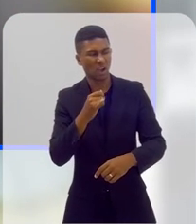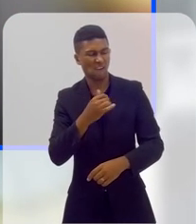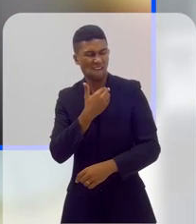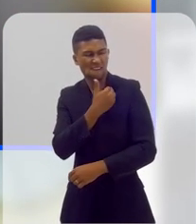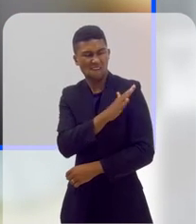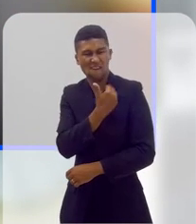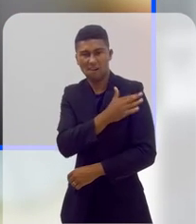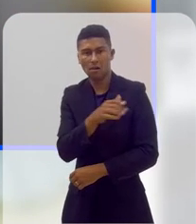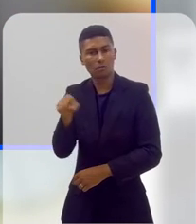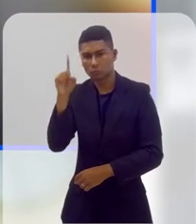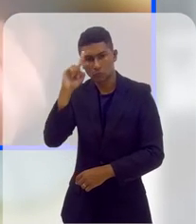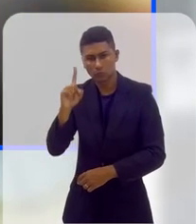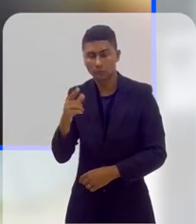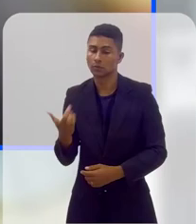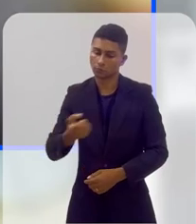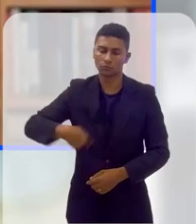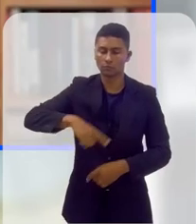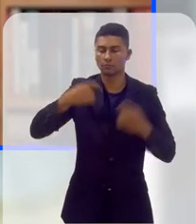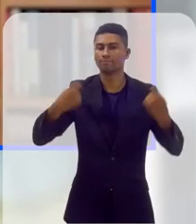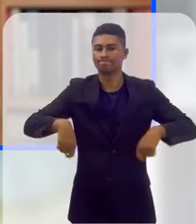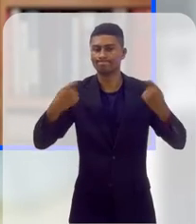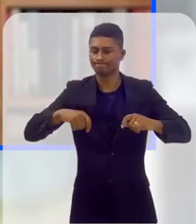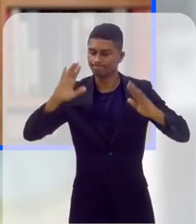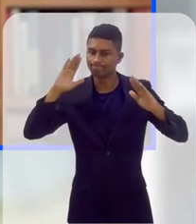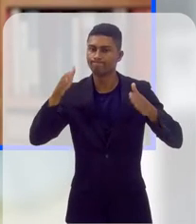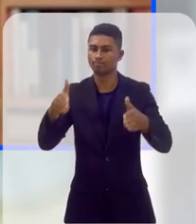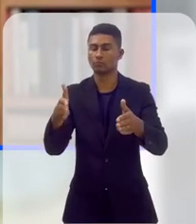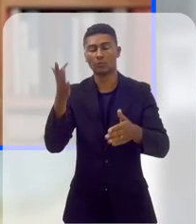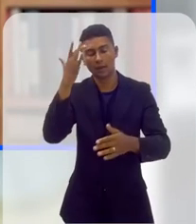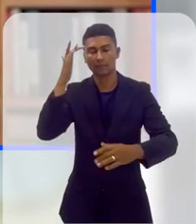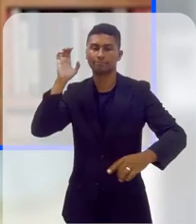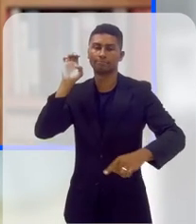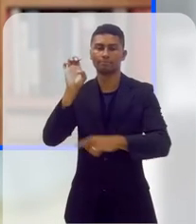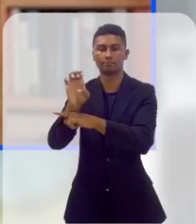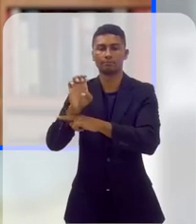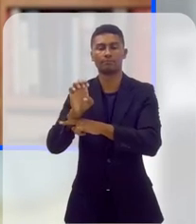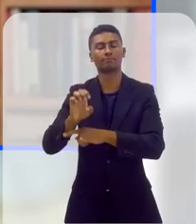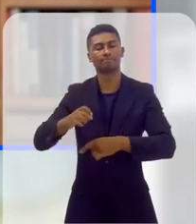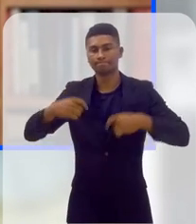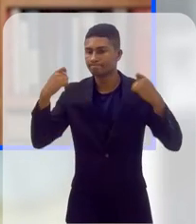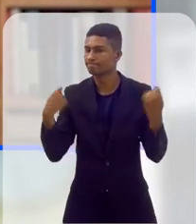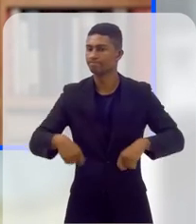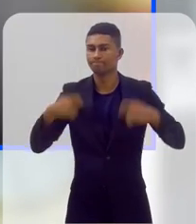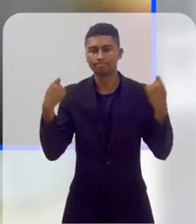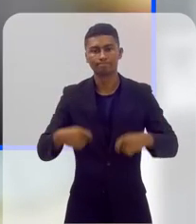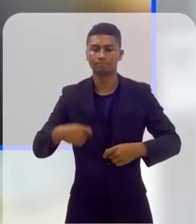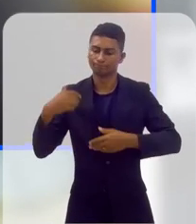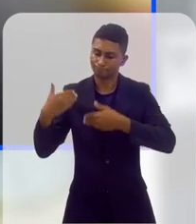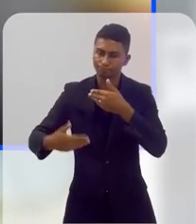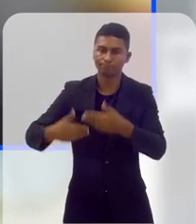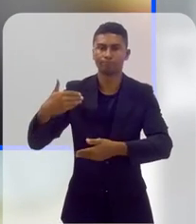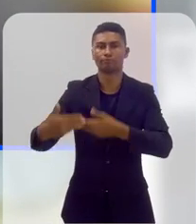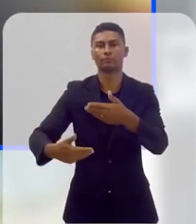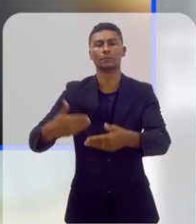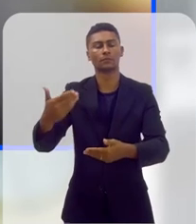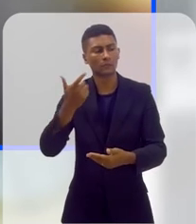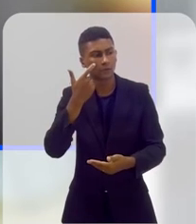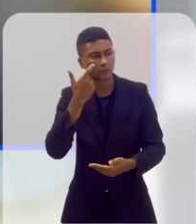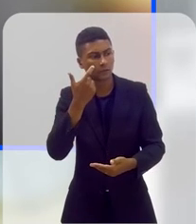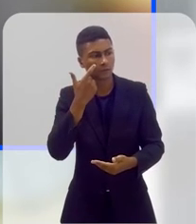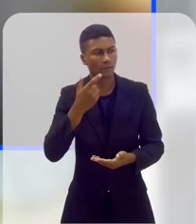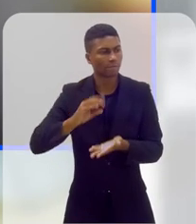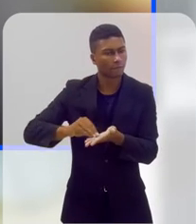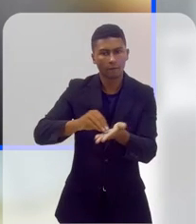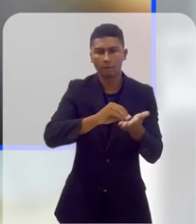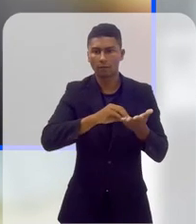pautar essas insuficiências de si próprio. E o nosso papel enquanto instituição, universidade, prefeitura, é justamente assumir